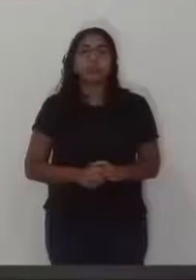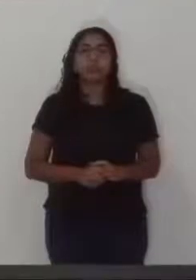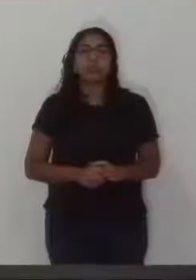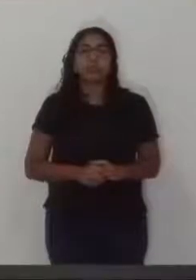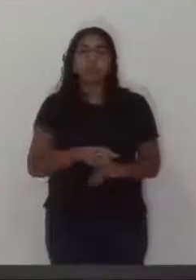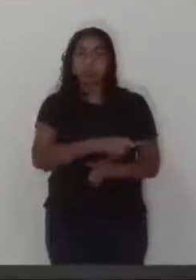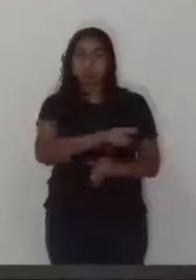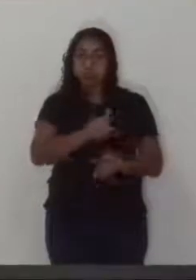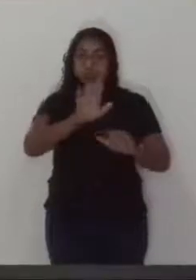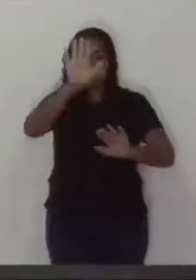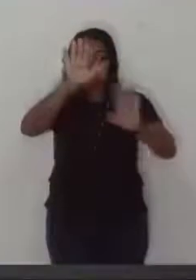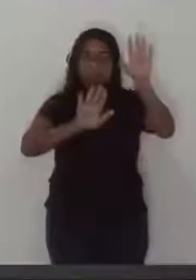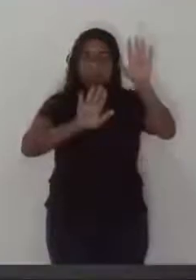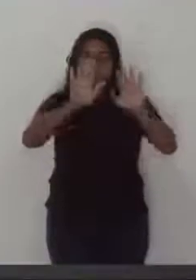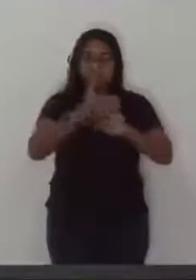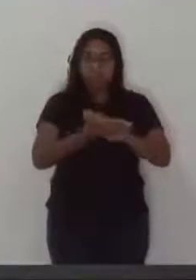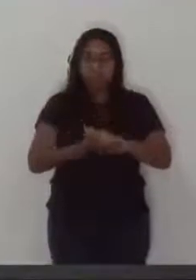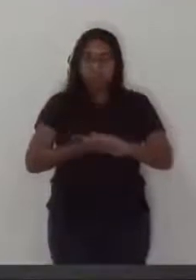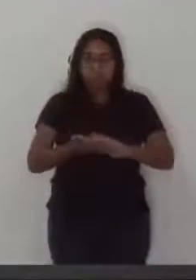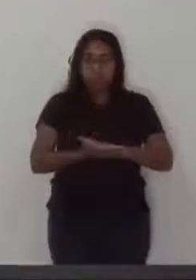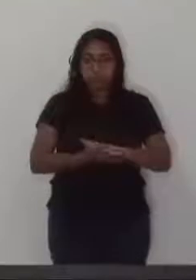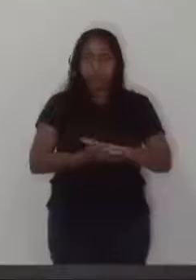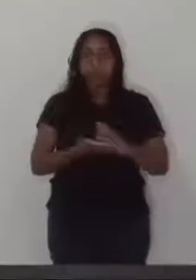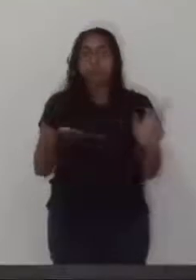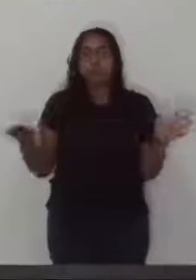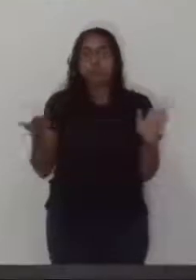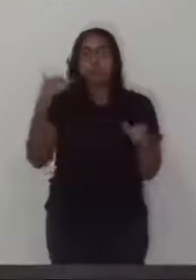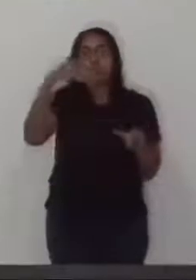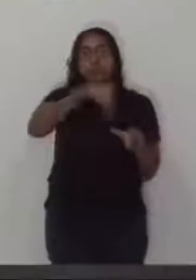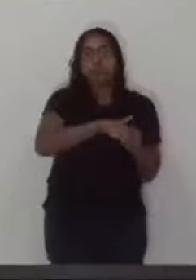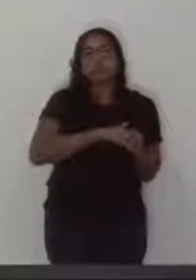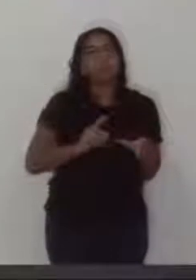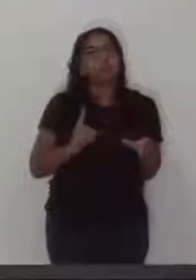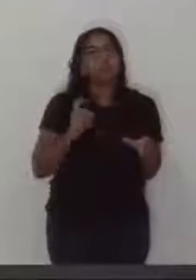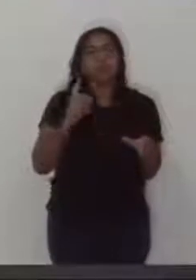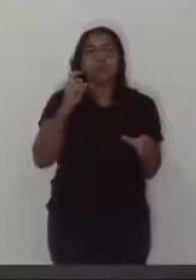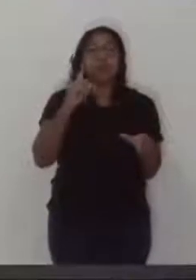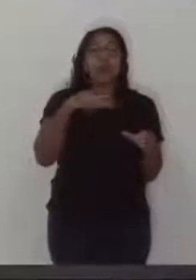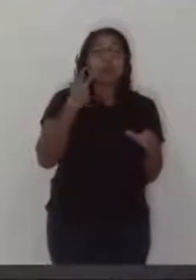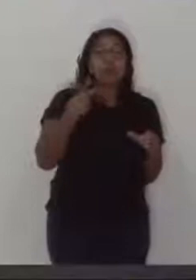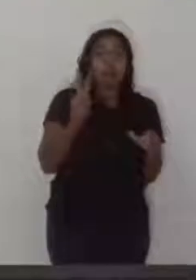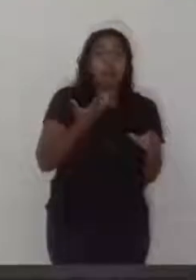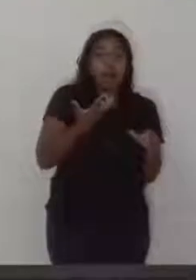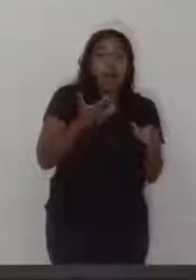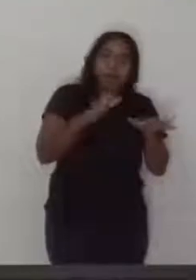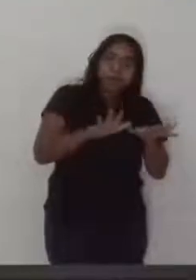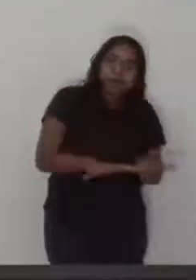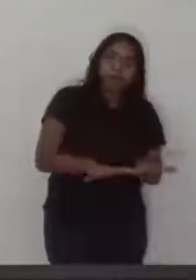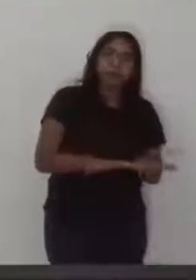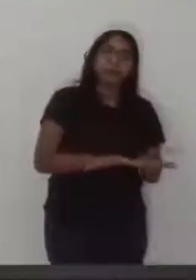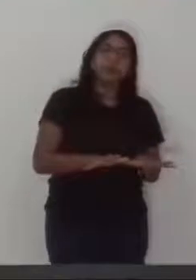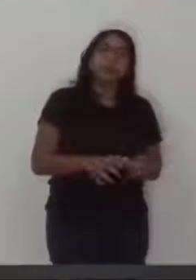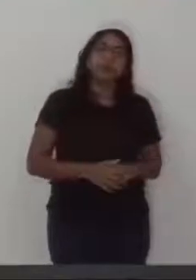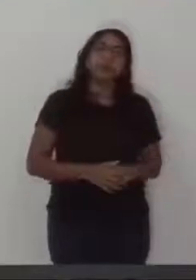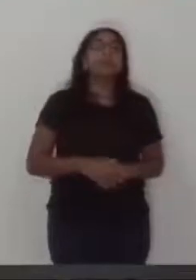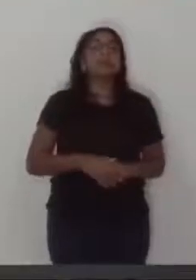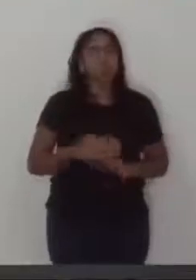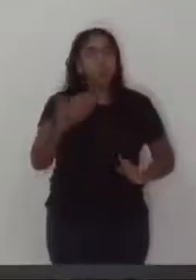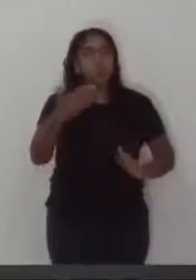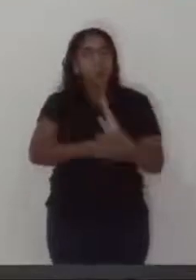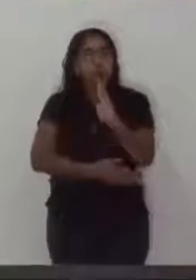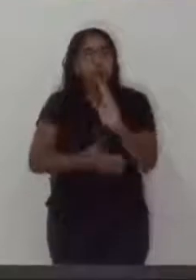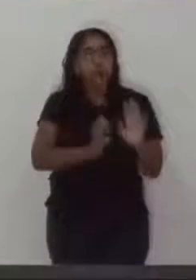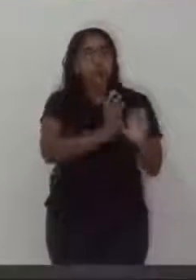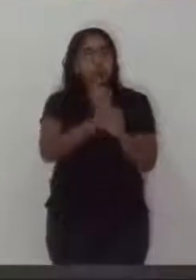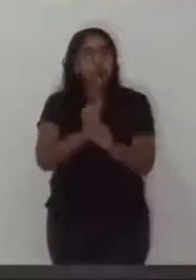Não havendo mais nenhuma manifestação de lideranças, está em votação única. Vereadores, qual prova permanece como se encontra? Aprovado por